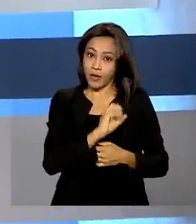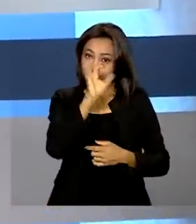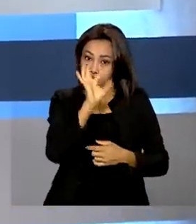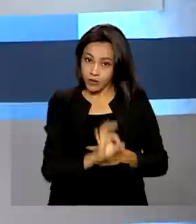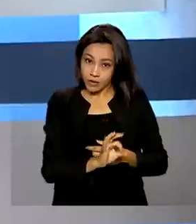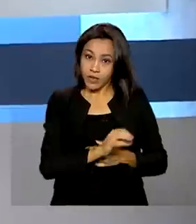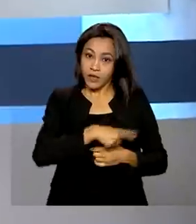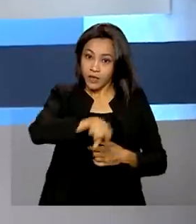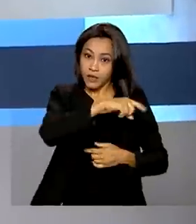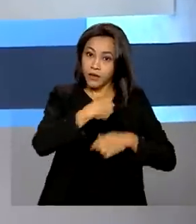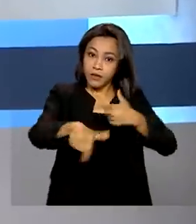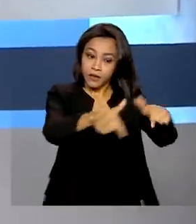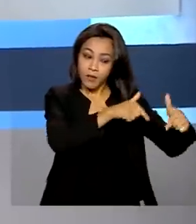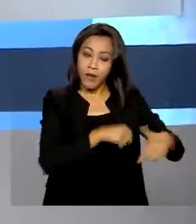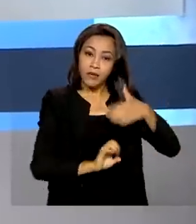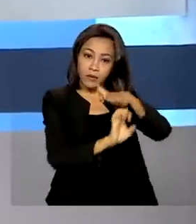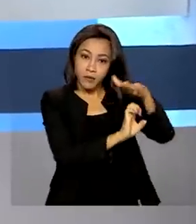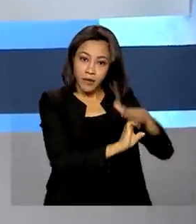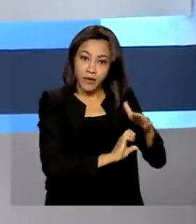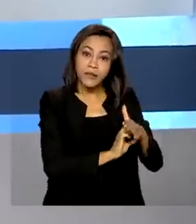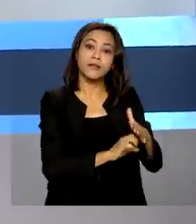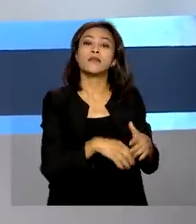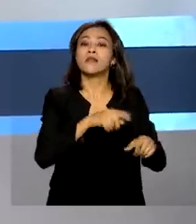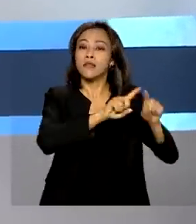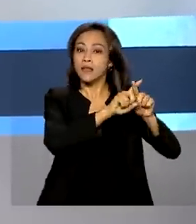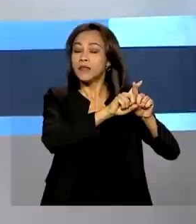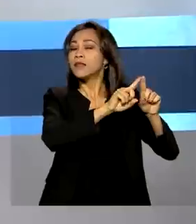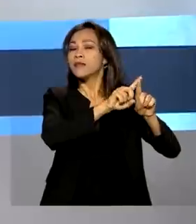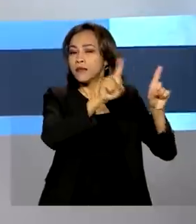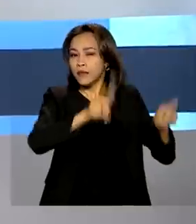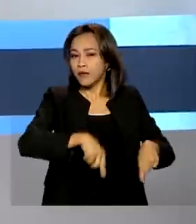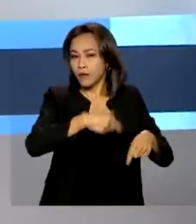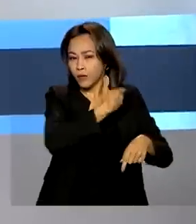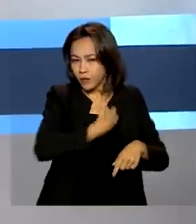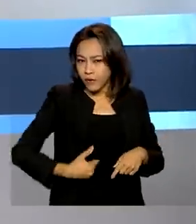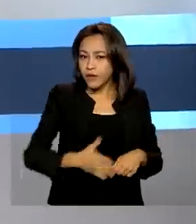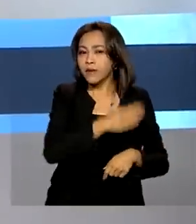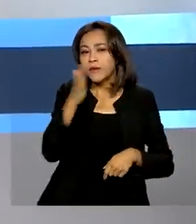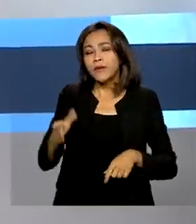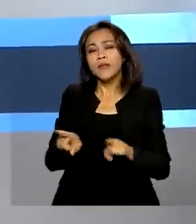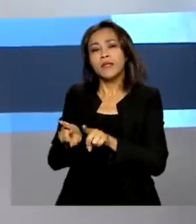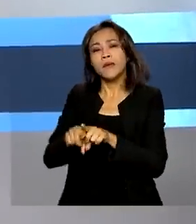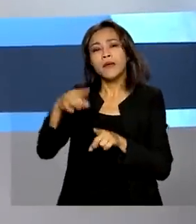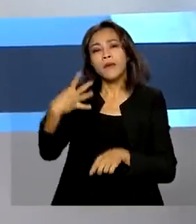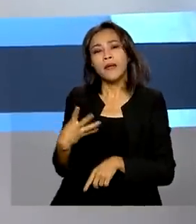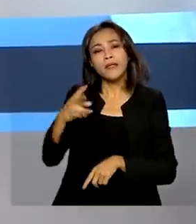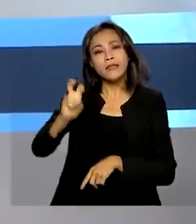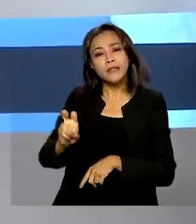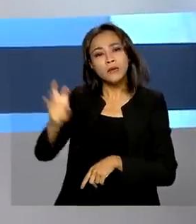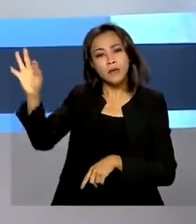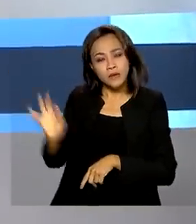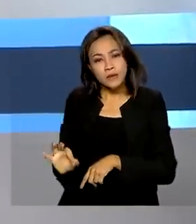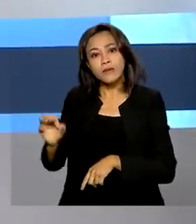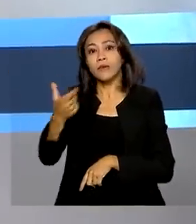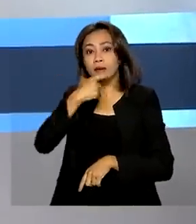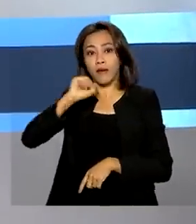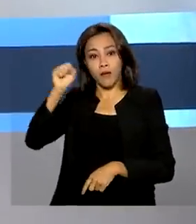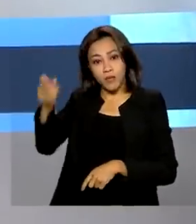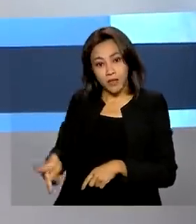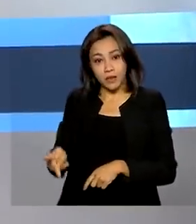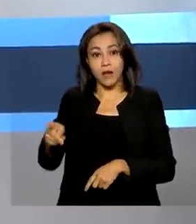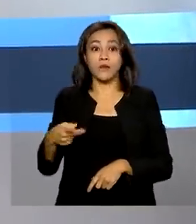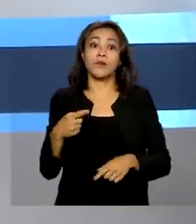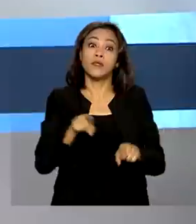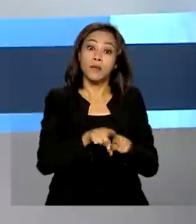seletistas e servidores públicos e de 45% para aposentados. Beneficiários de programas federais de transferência de